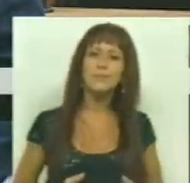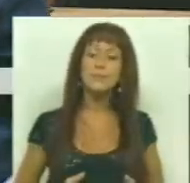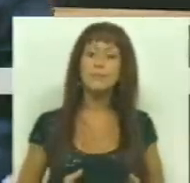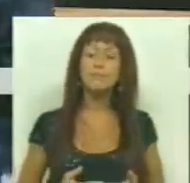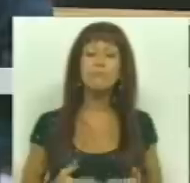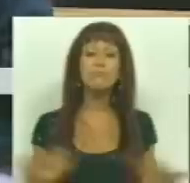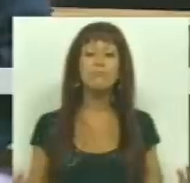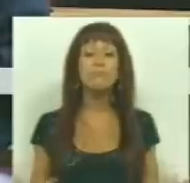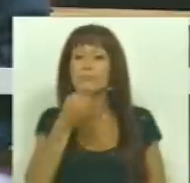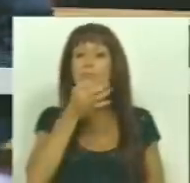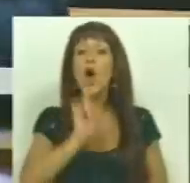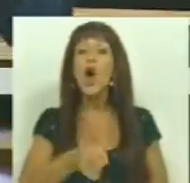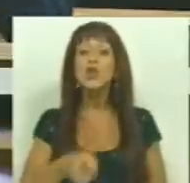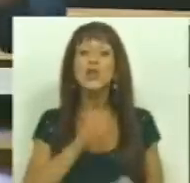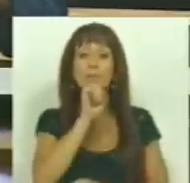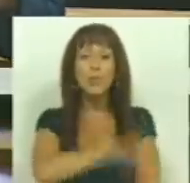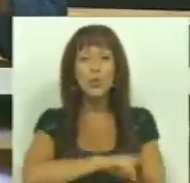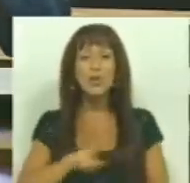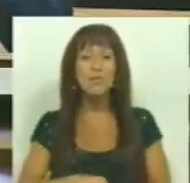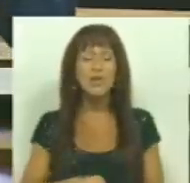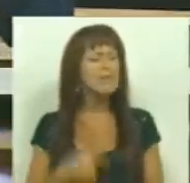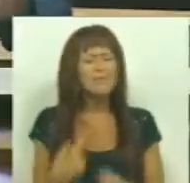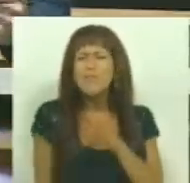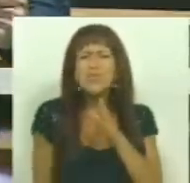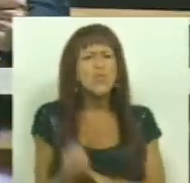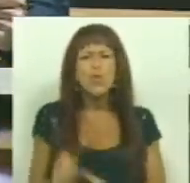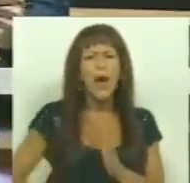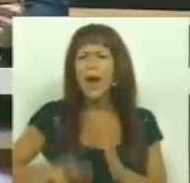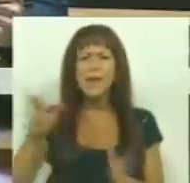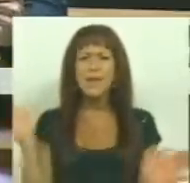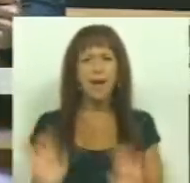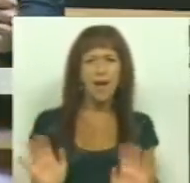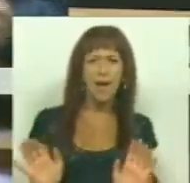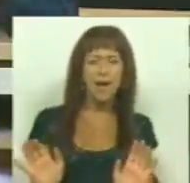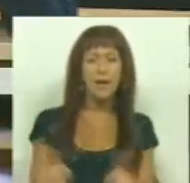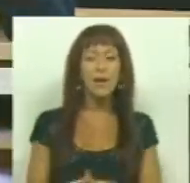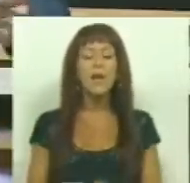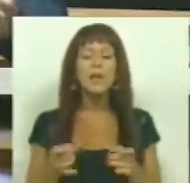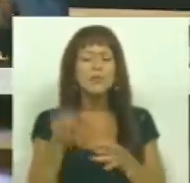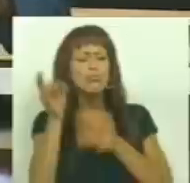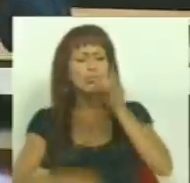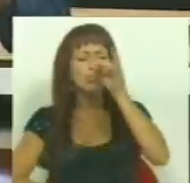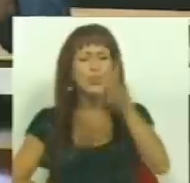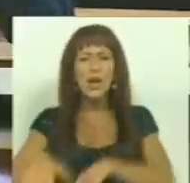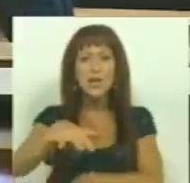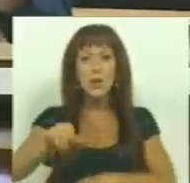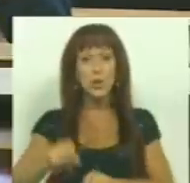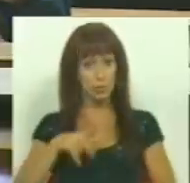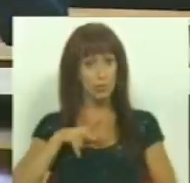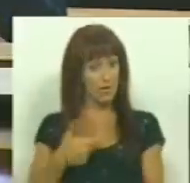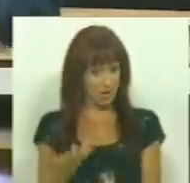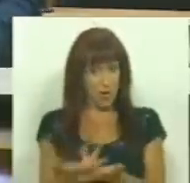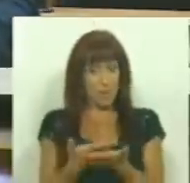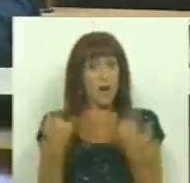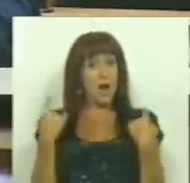Estamos a falar da possibilidade ou não de criarmos riqueza e de ultrapassarmos a situação em que o país e a